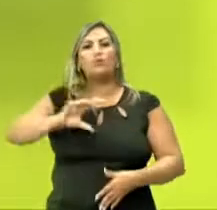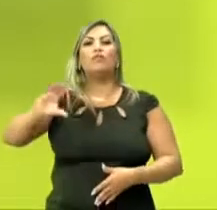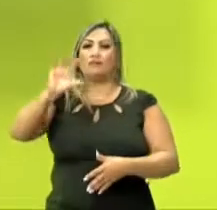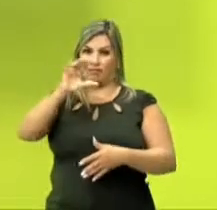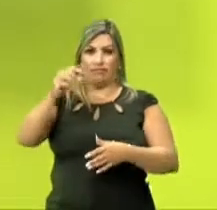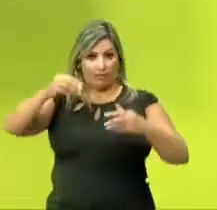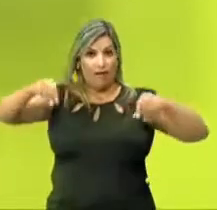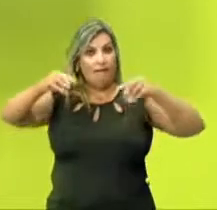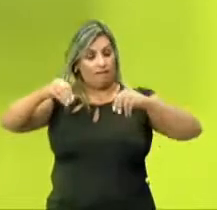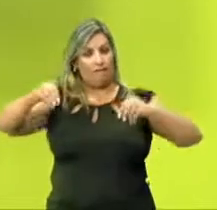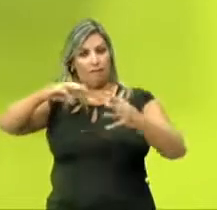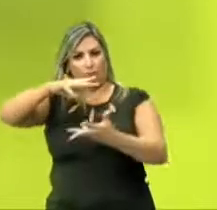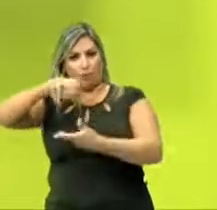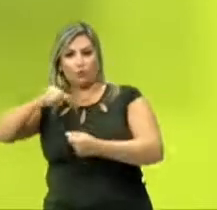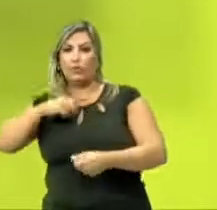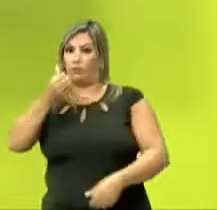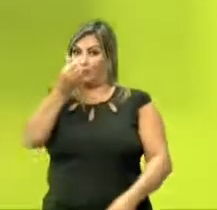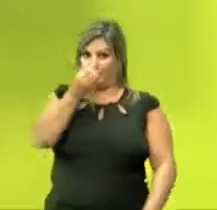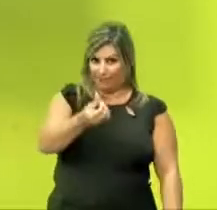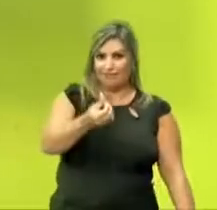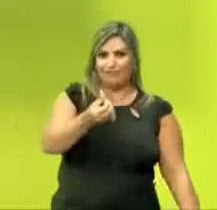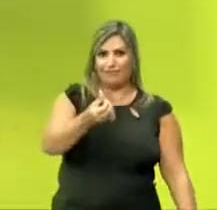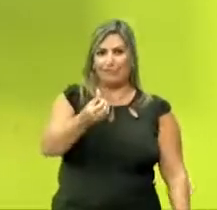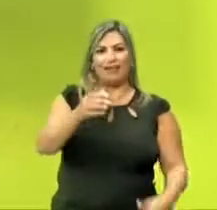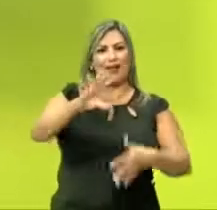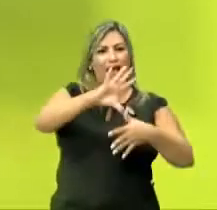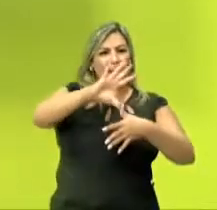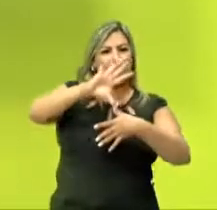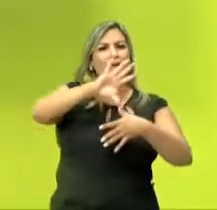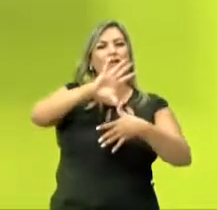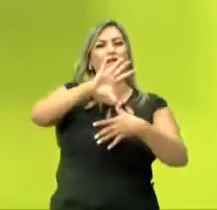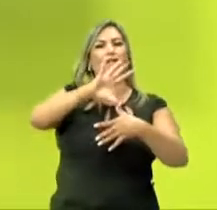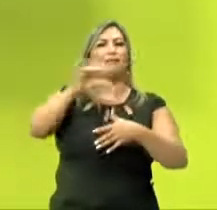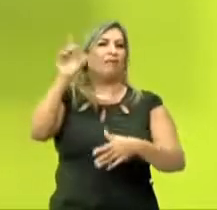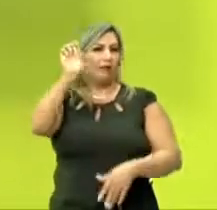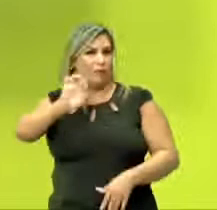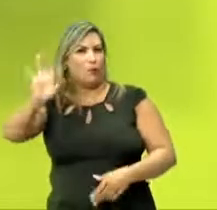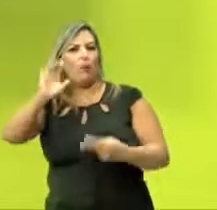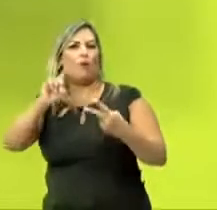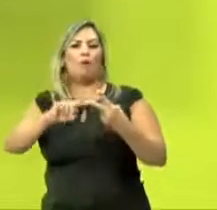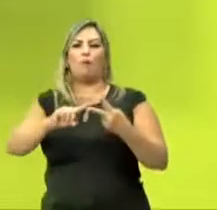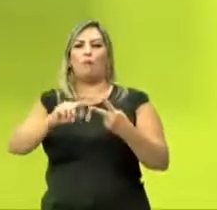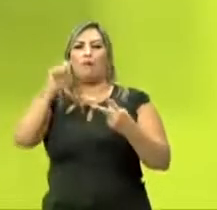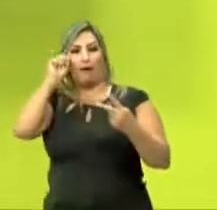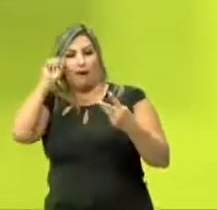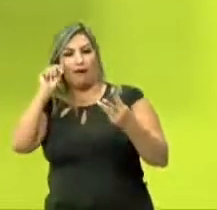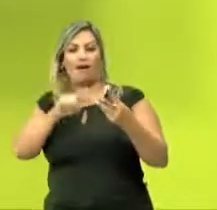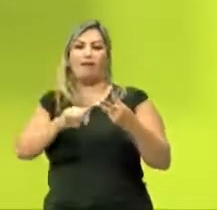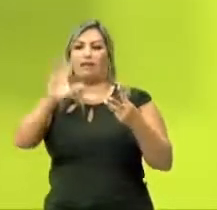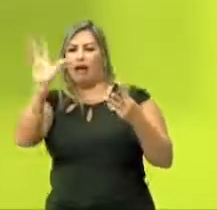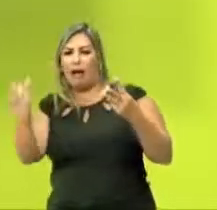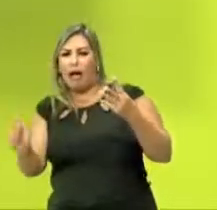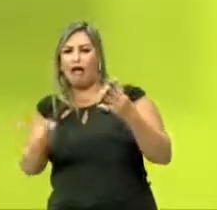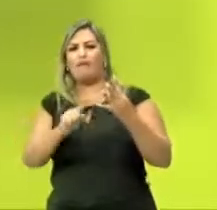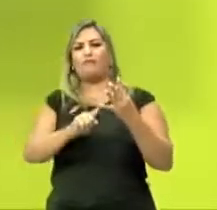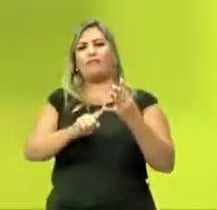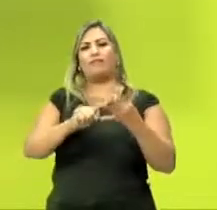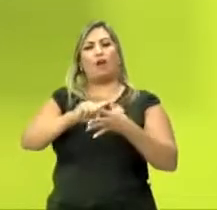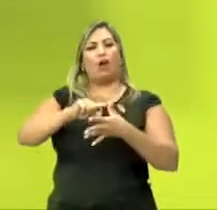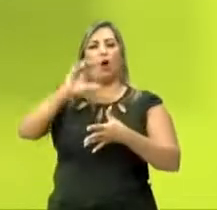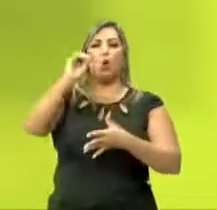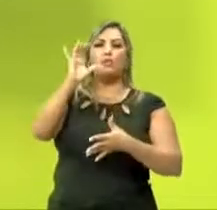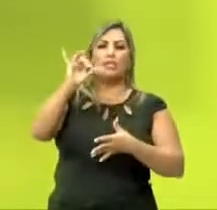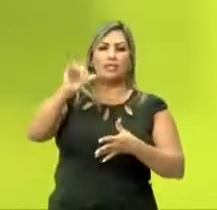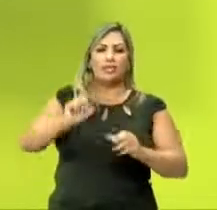vai ter dos continentes, nós temos lá seis continentes, né? A América, a Europa, a Ásia, a África, a